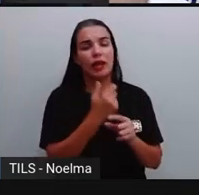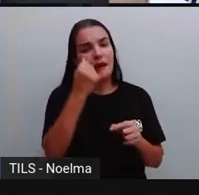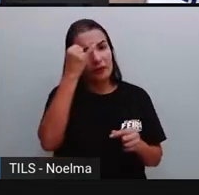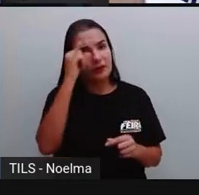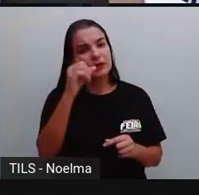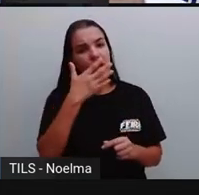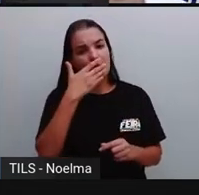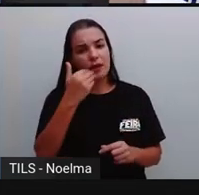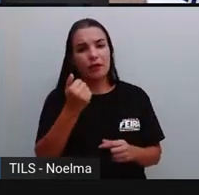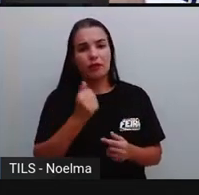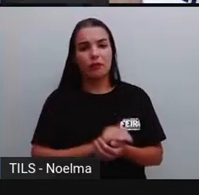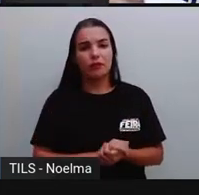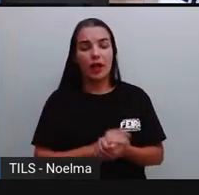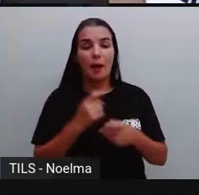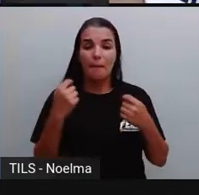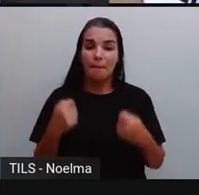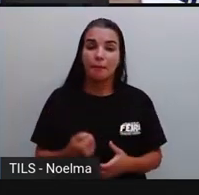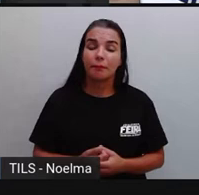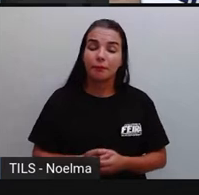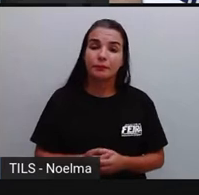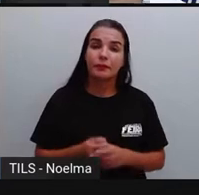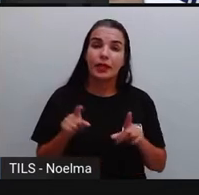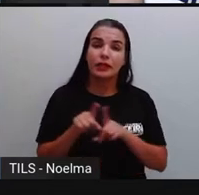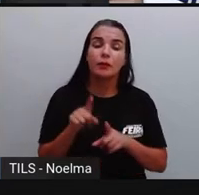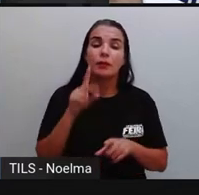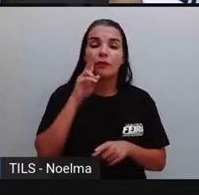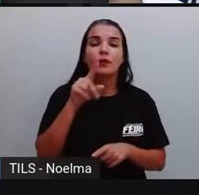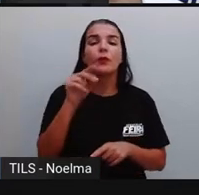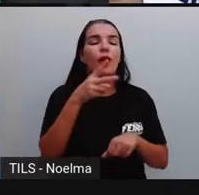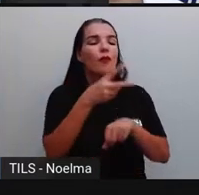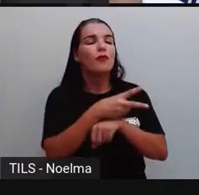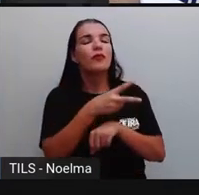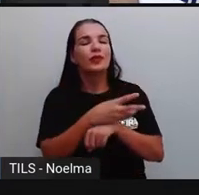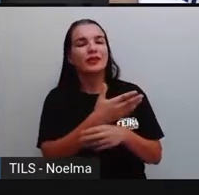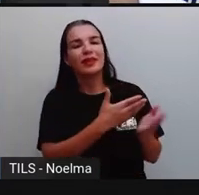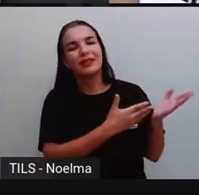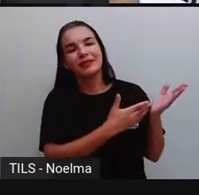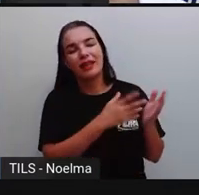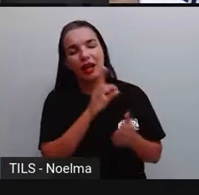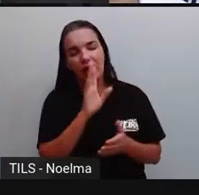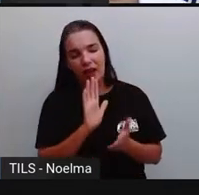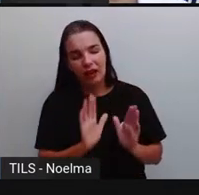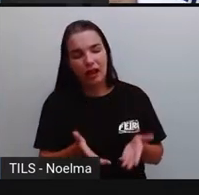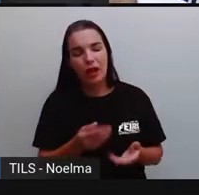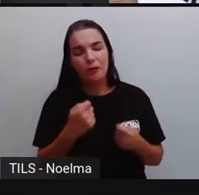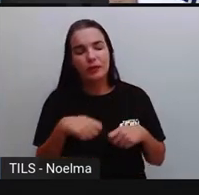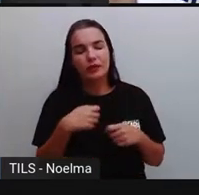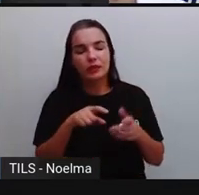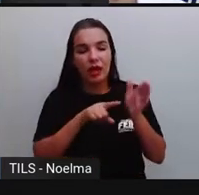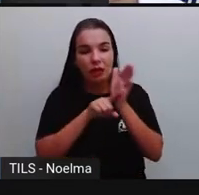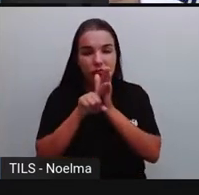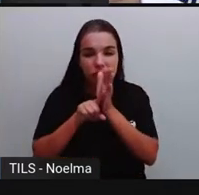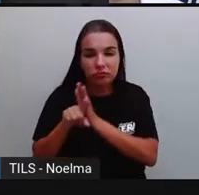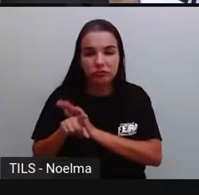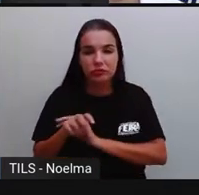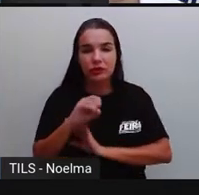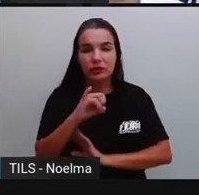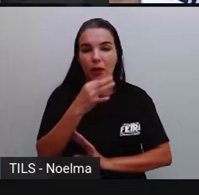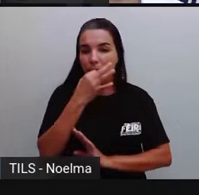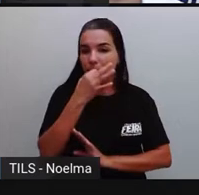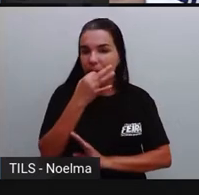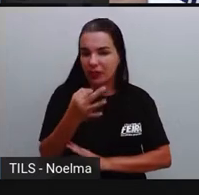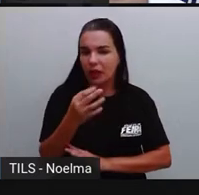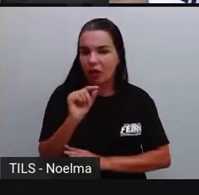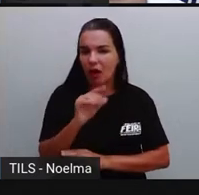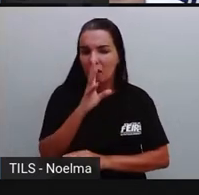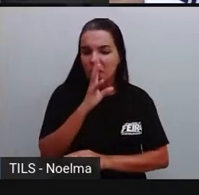o bullying. A gente viu, inclusive, isso lá no vídeo, lembra? Então, é preciso avaliar se o apelido deixa a